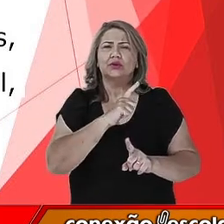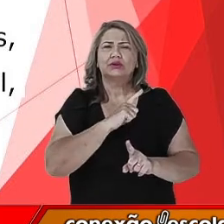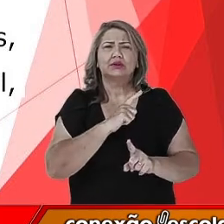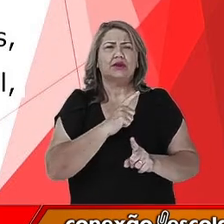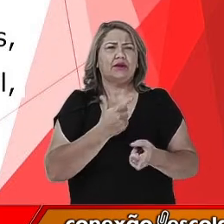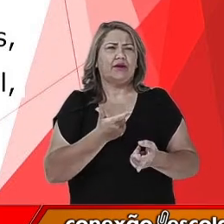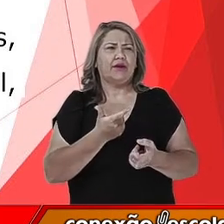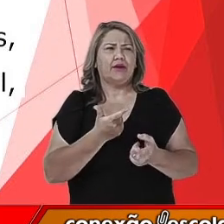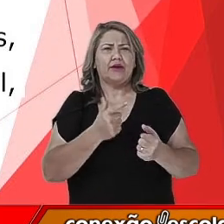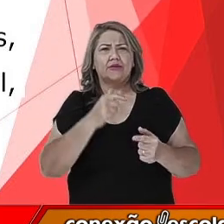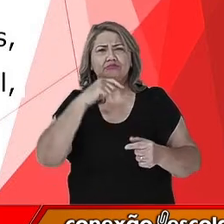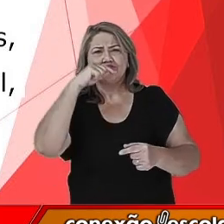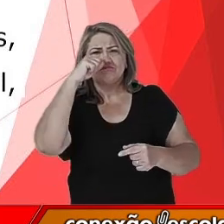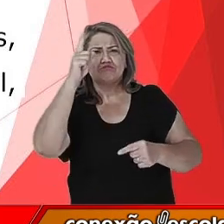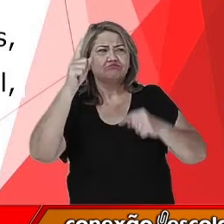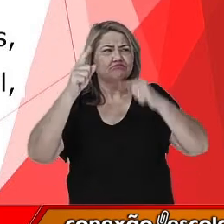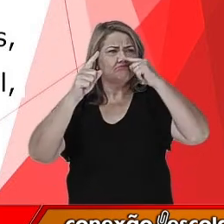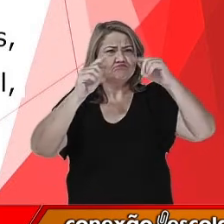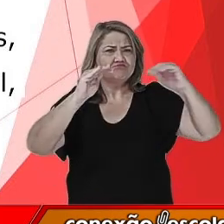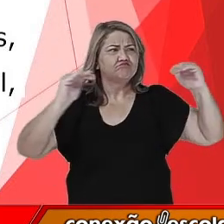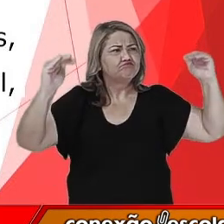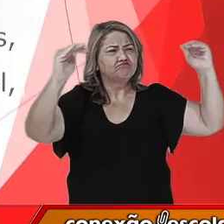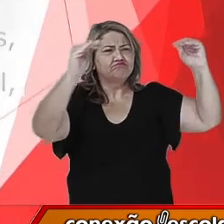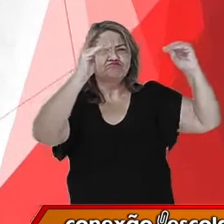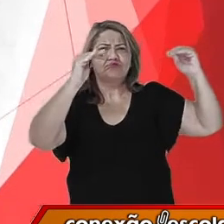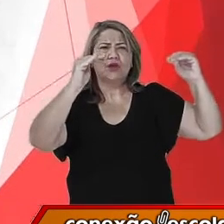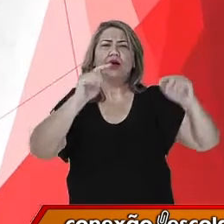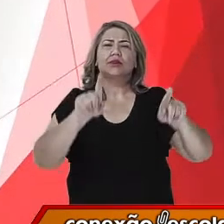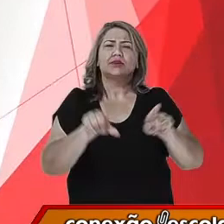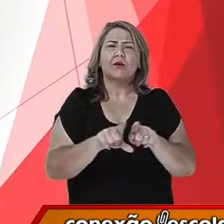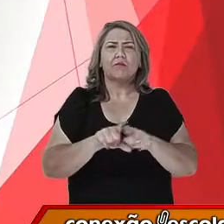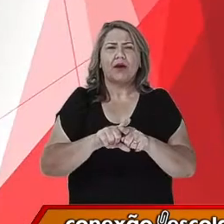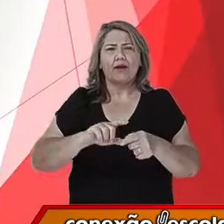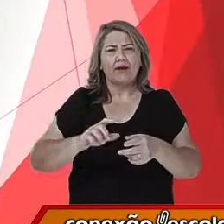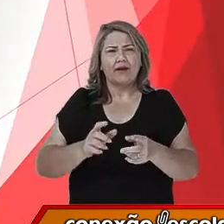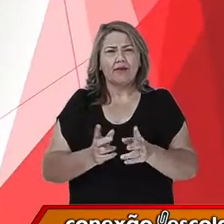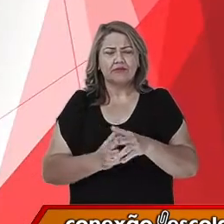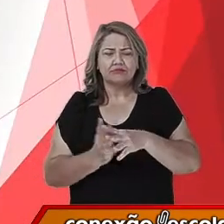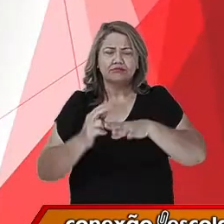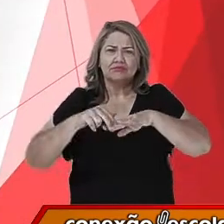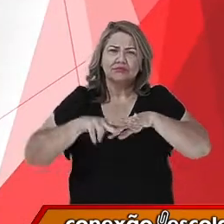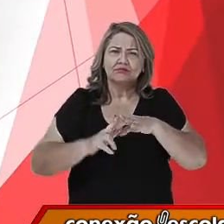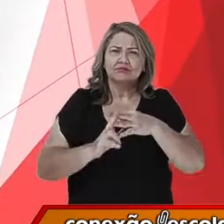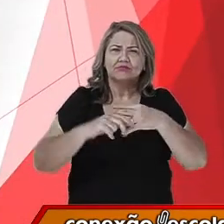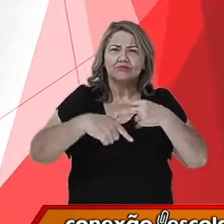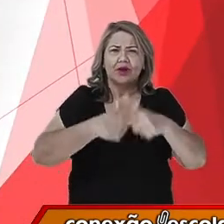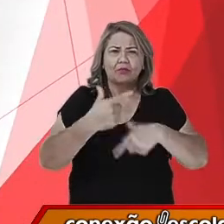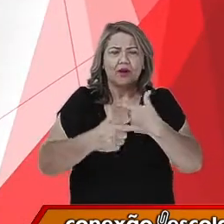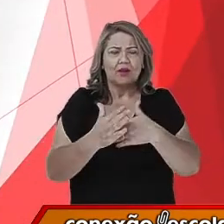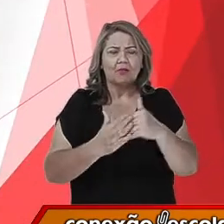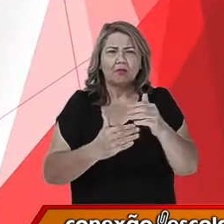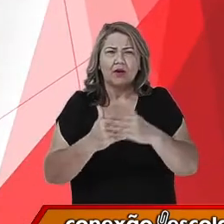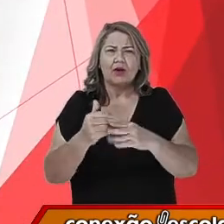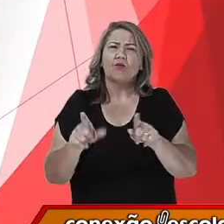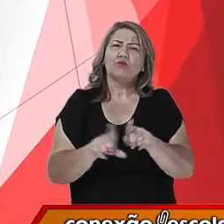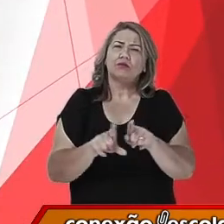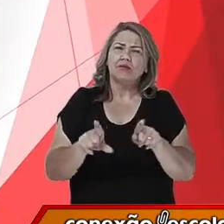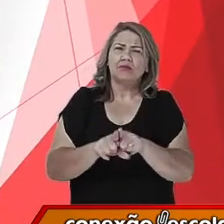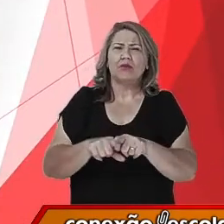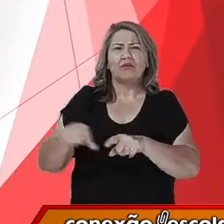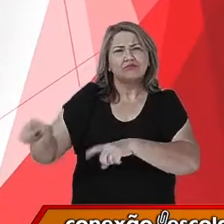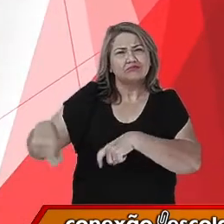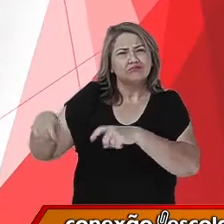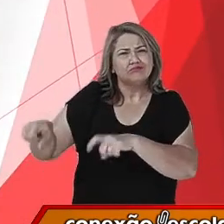sacerdotes, comerciantes, artesãos e camponeses, carregadores e também os escravizados. Em geral,